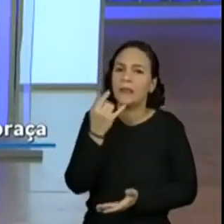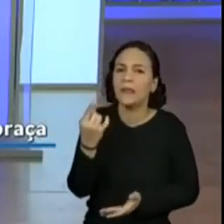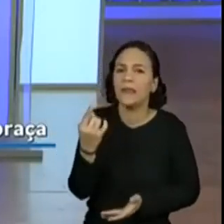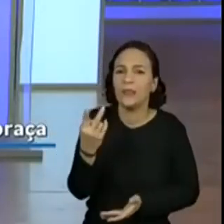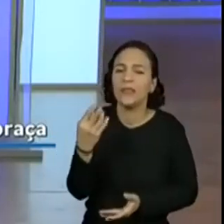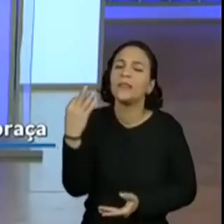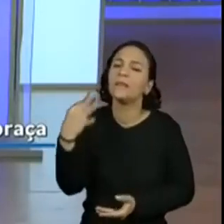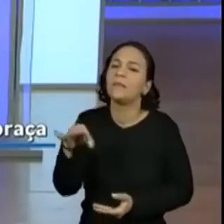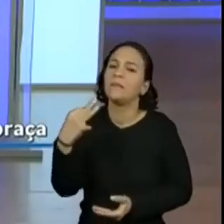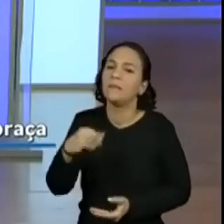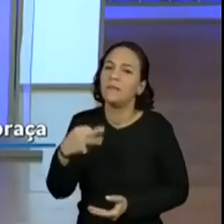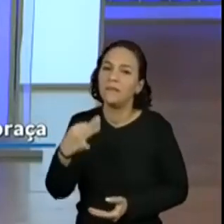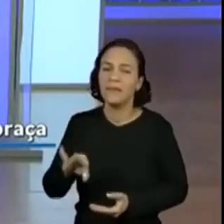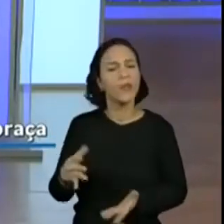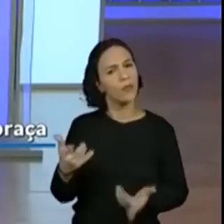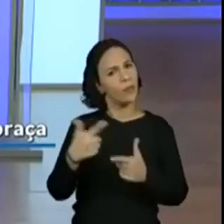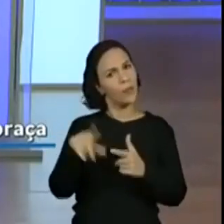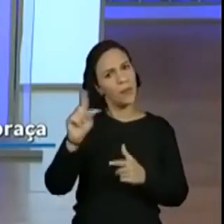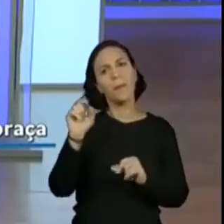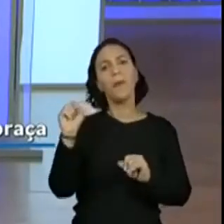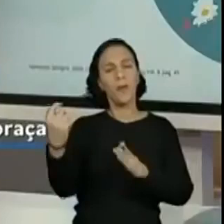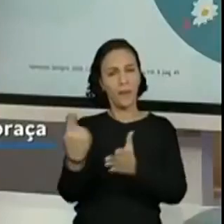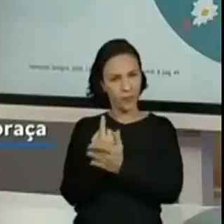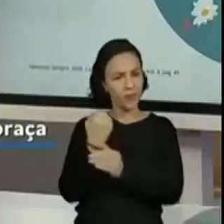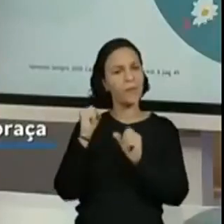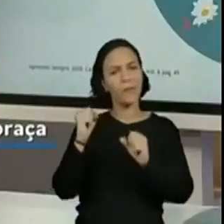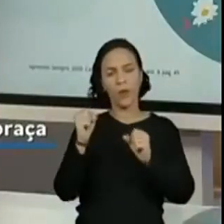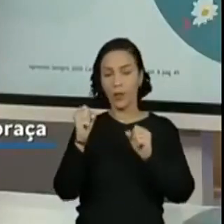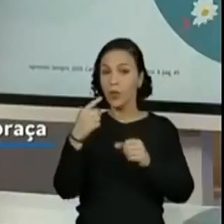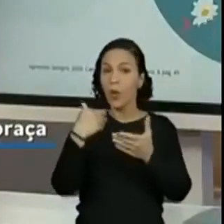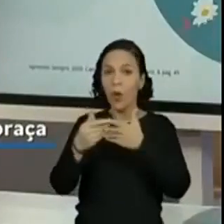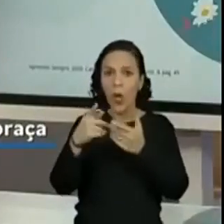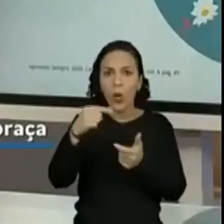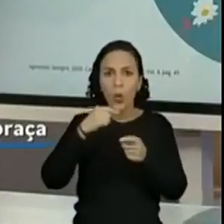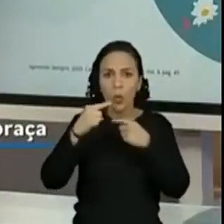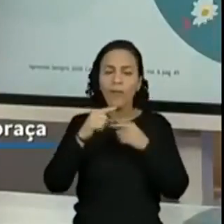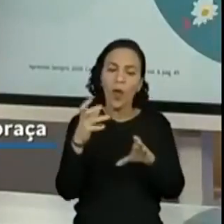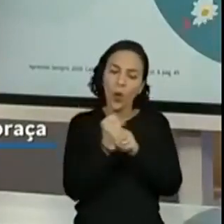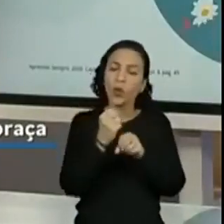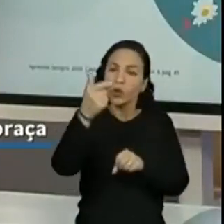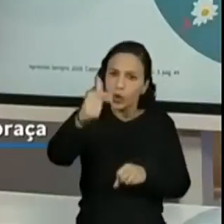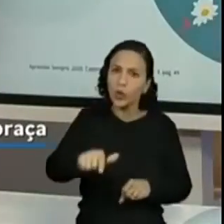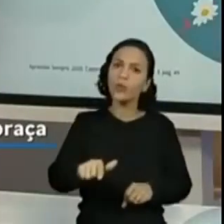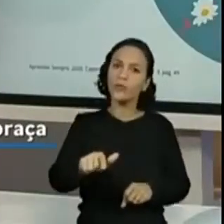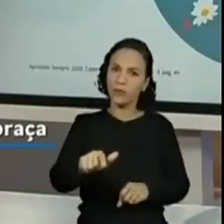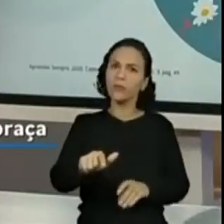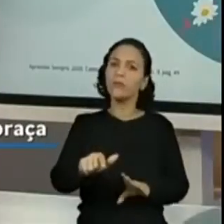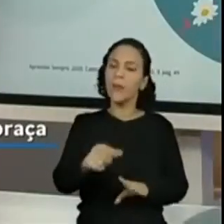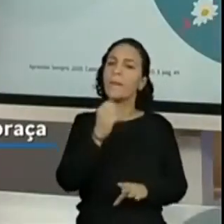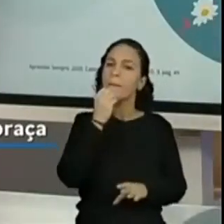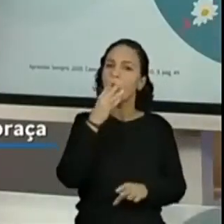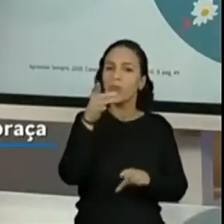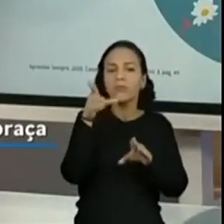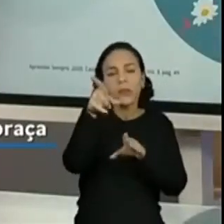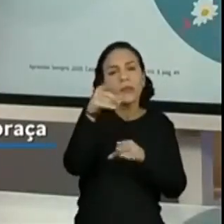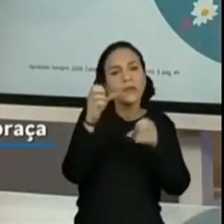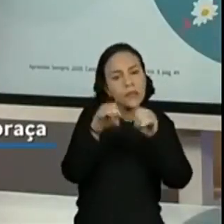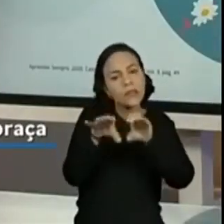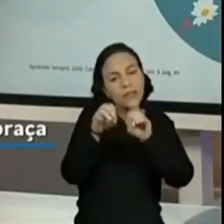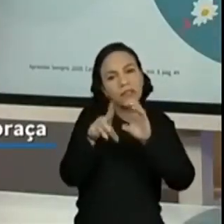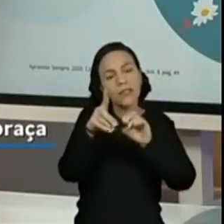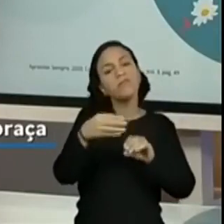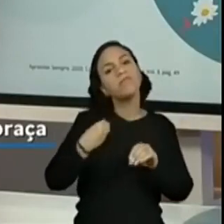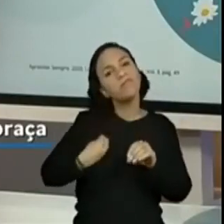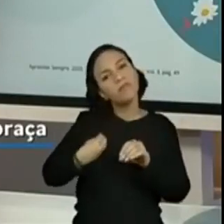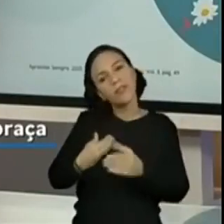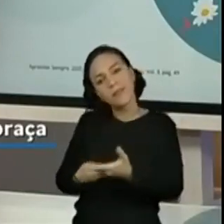Célia Maria. É ele questionar, não é? Sim. Façam isso o tempo inteiro aqui com a gente. A gente quer justamente que vocês participem